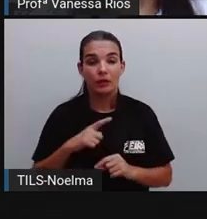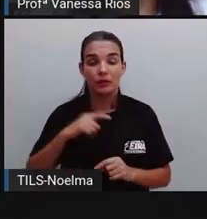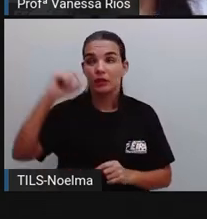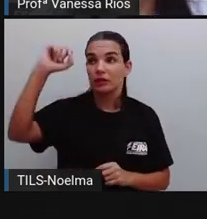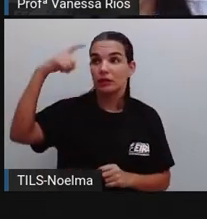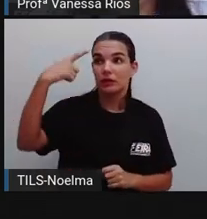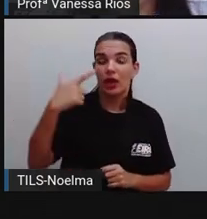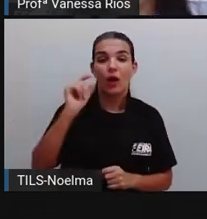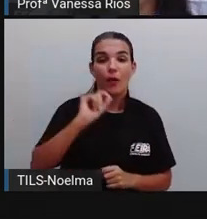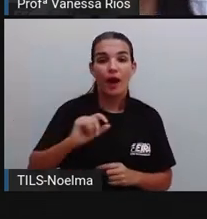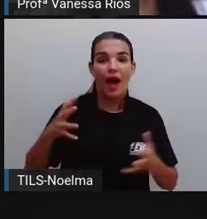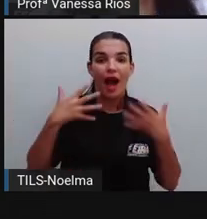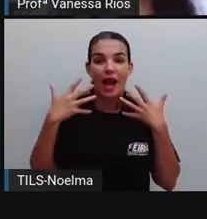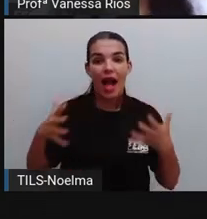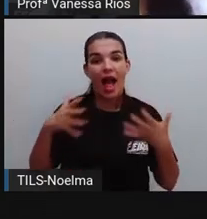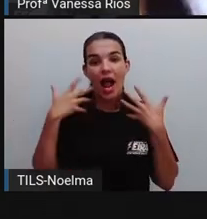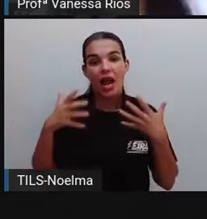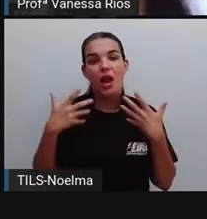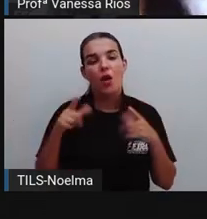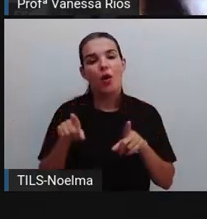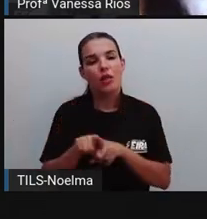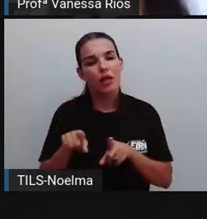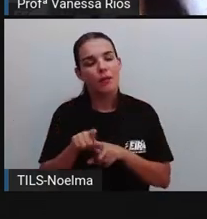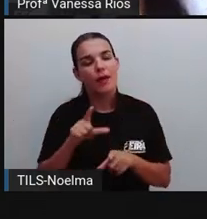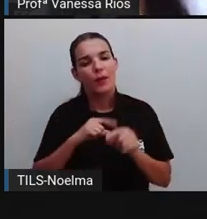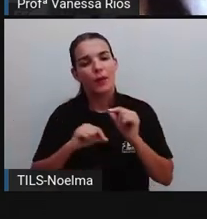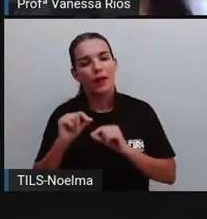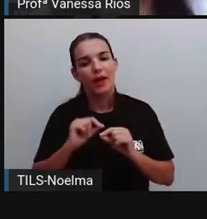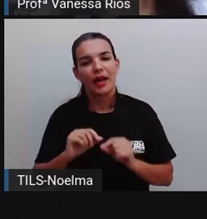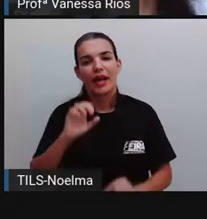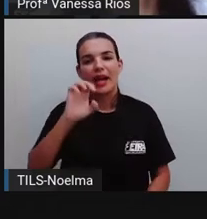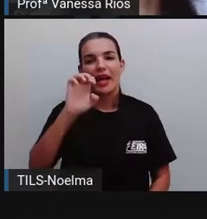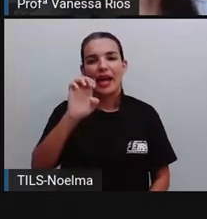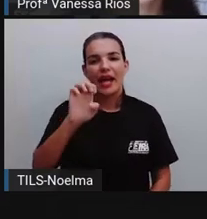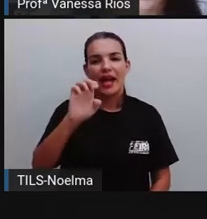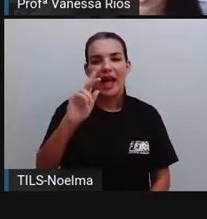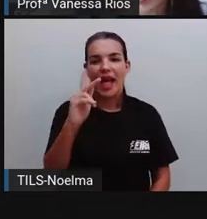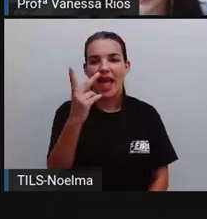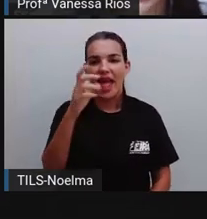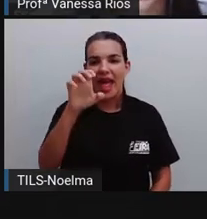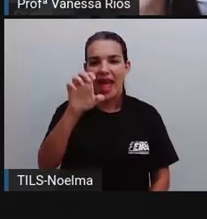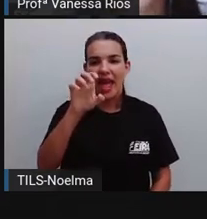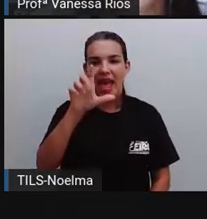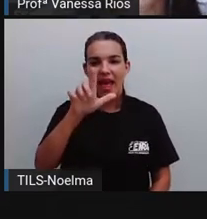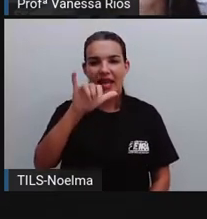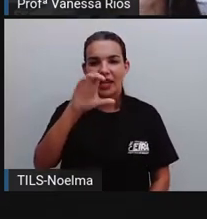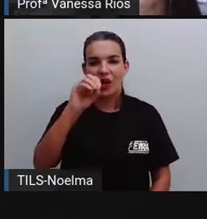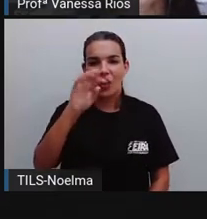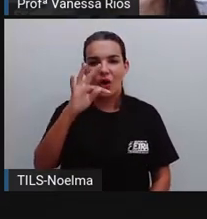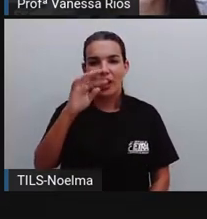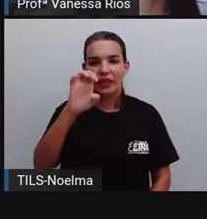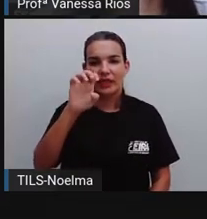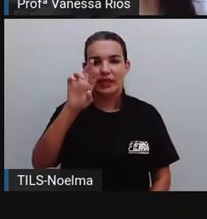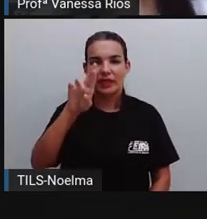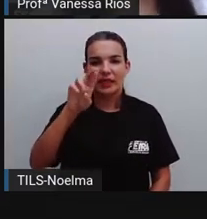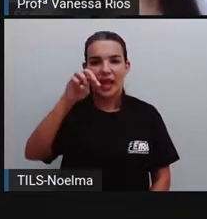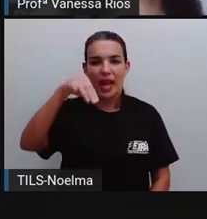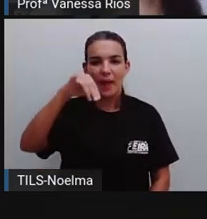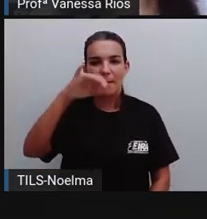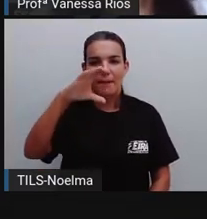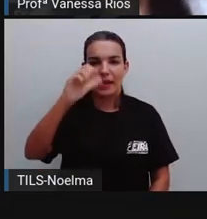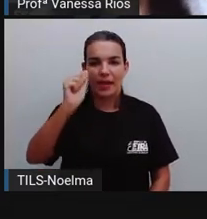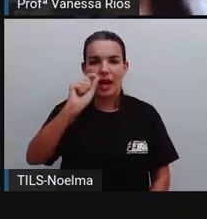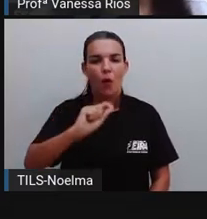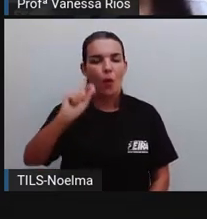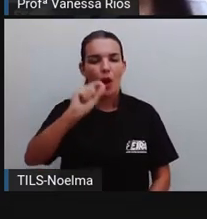oferece o seu calor. Então, existe a energia solar heliotérmica. No sistema